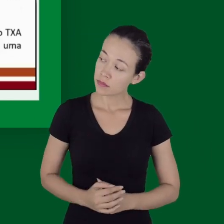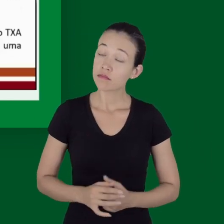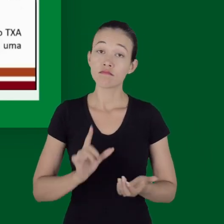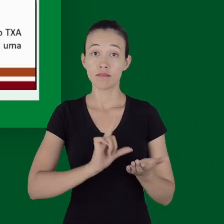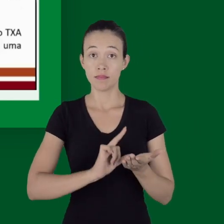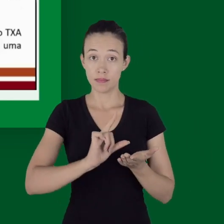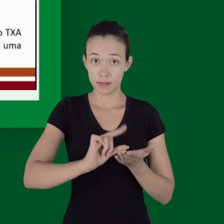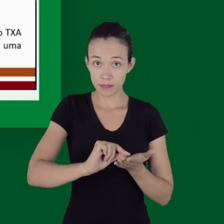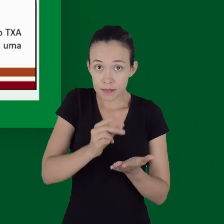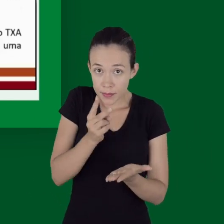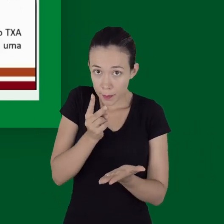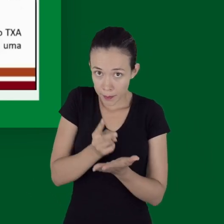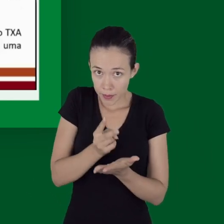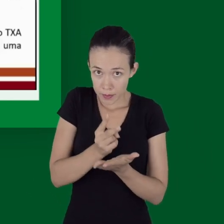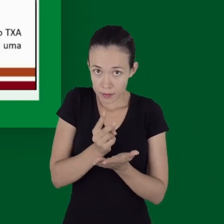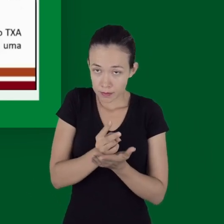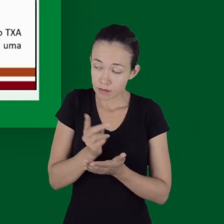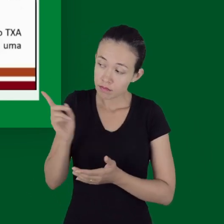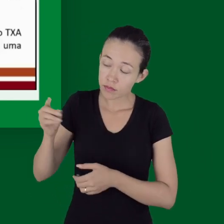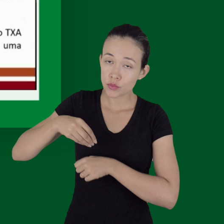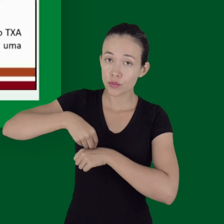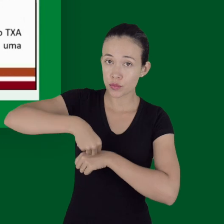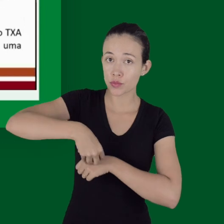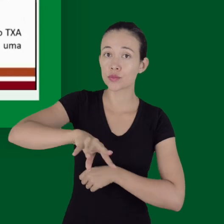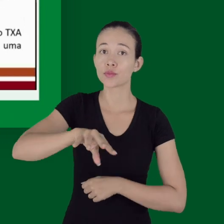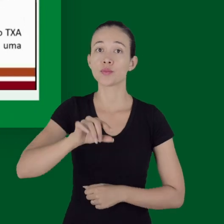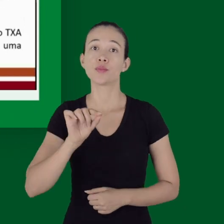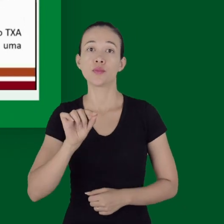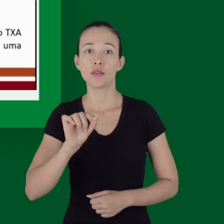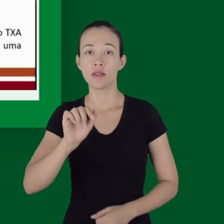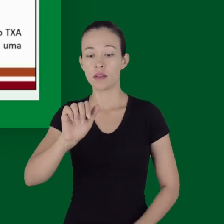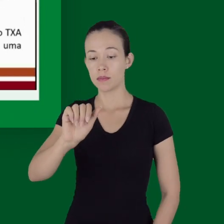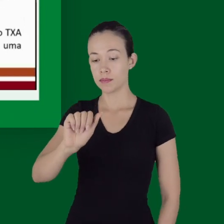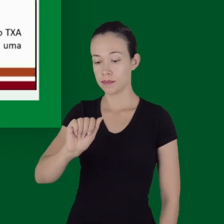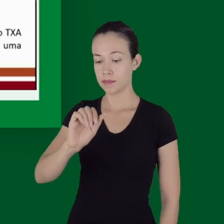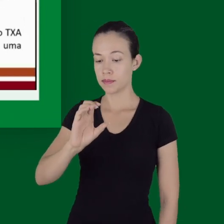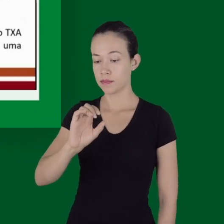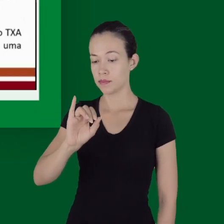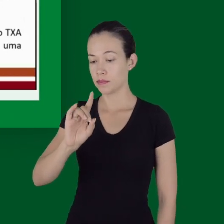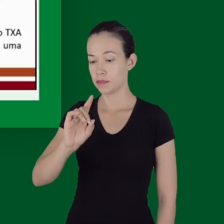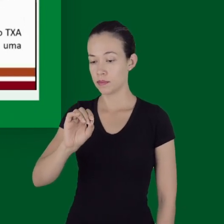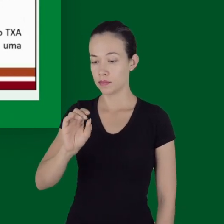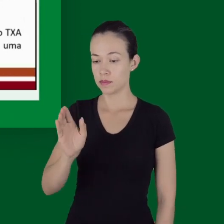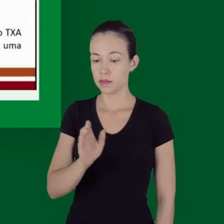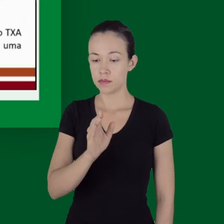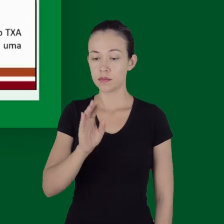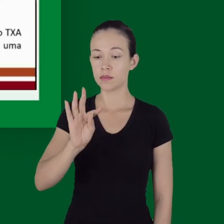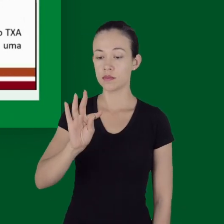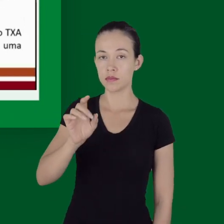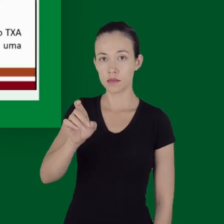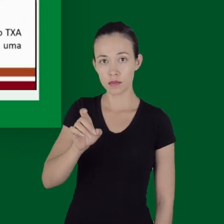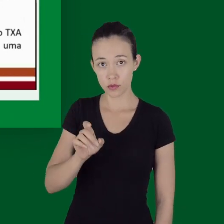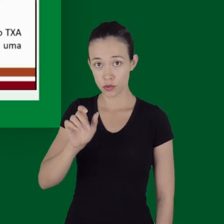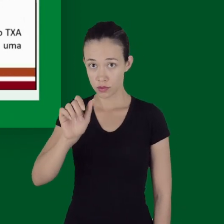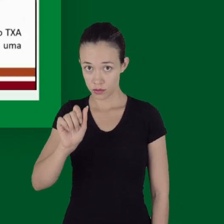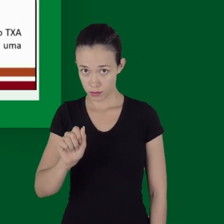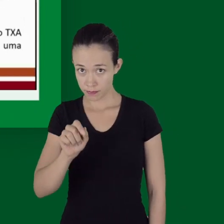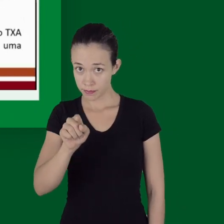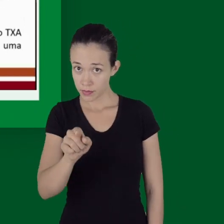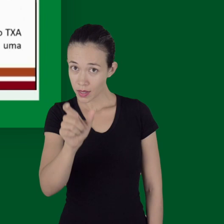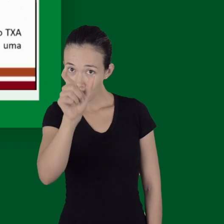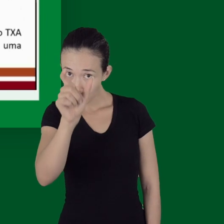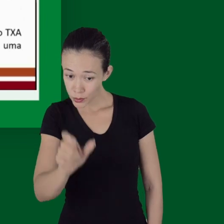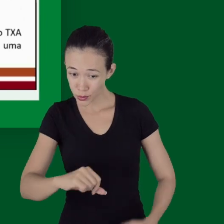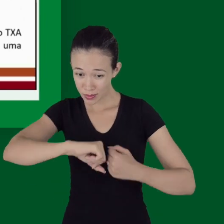conexâmico ele recomenda que seja administrado o paciente com trauma que está sangrando ou risco de hemorragia